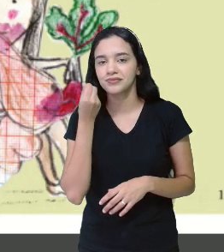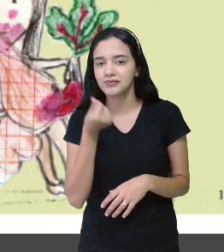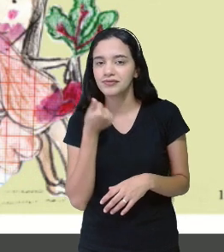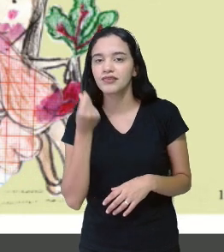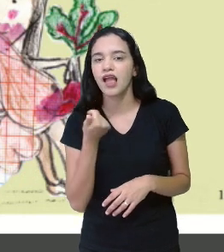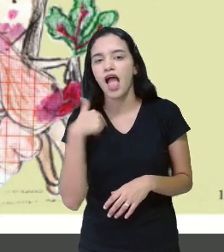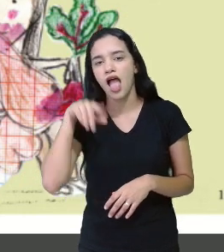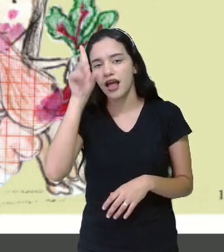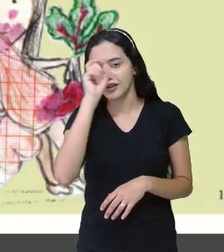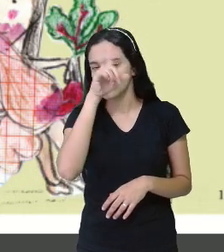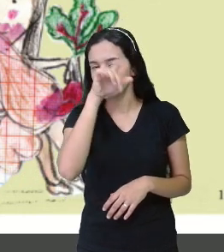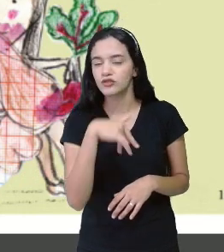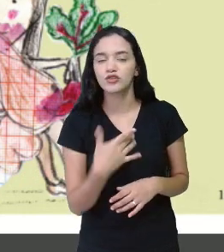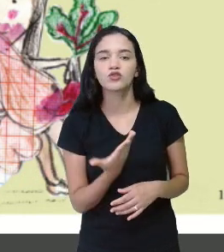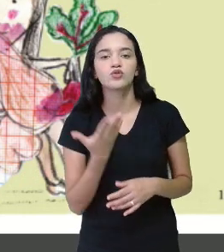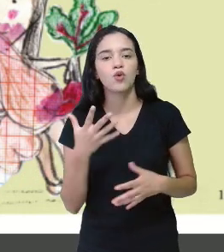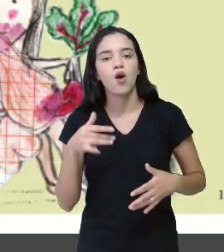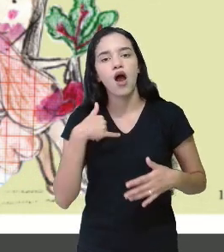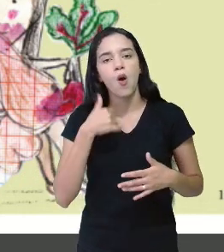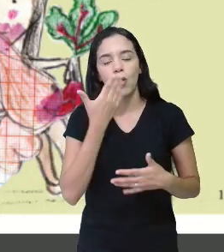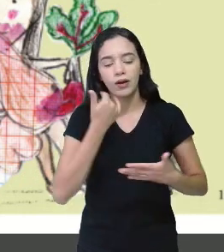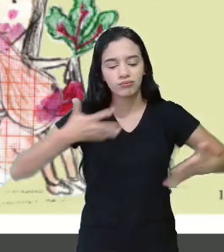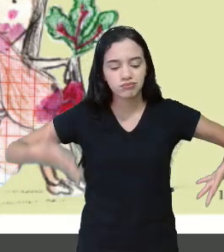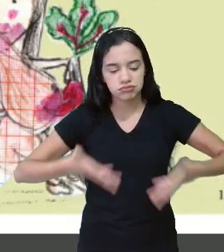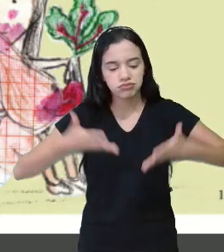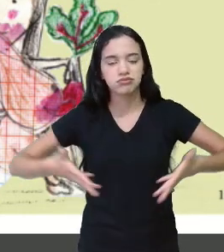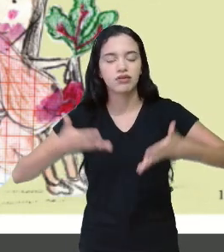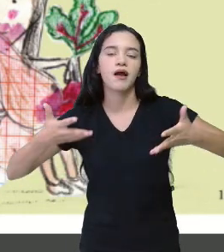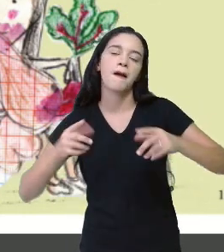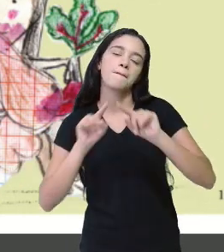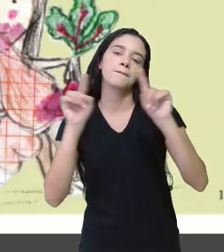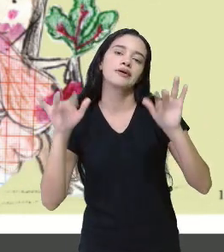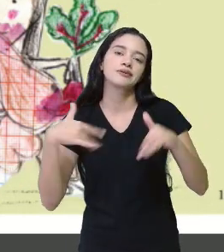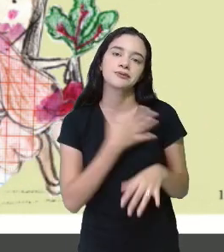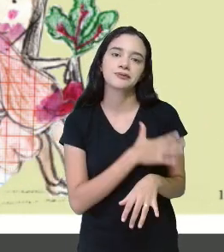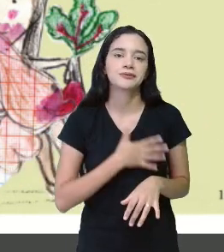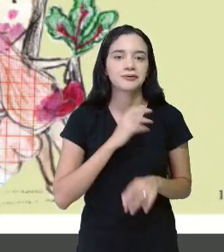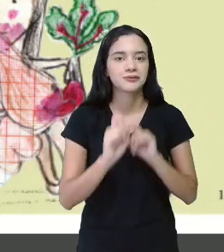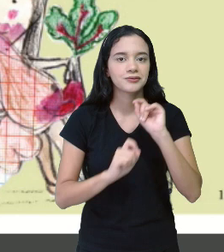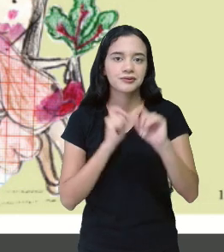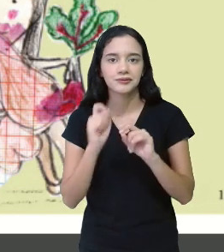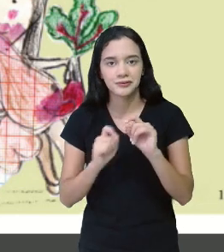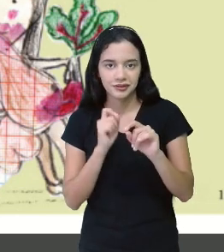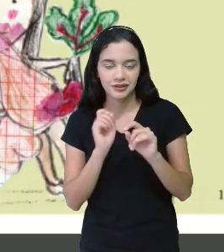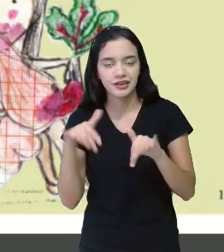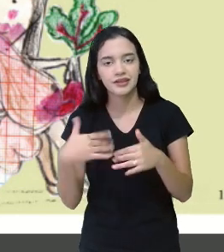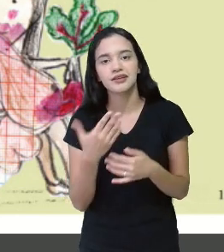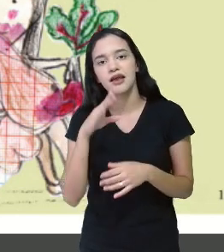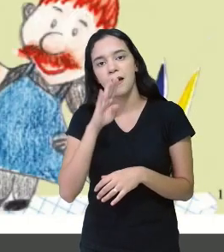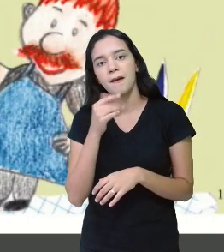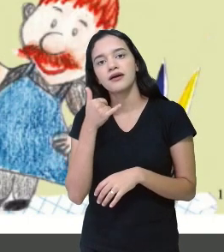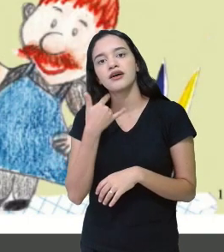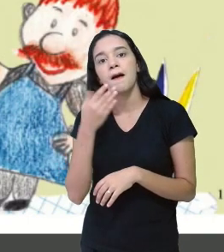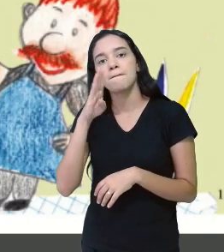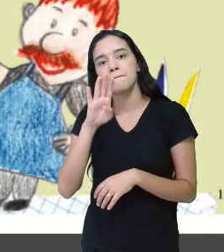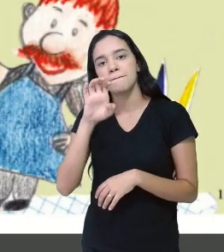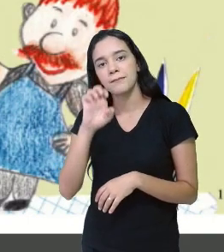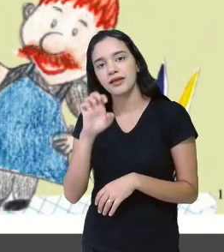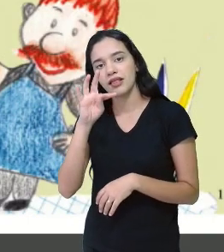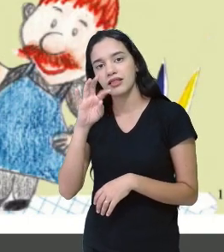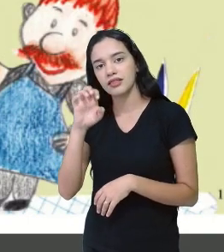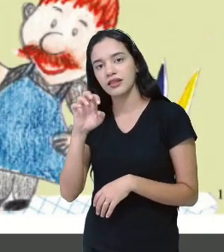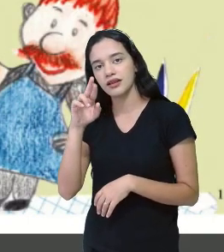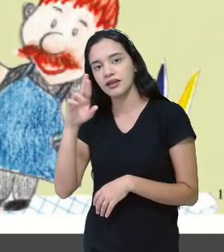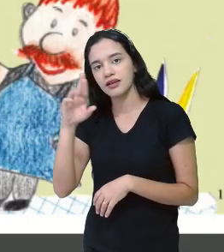é difícil comer salada. Nham, nham, nham. Mas eu gosto mesmo, é de beterraba. Delícia.